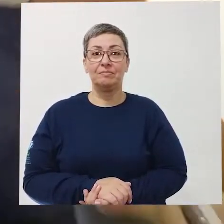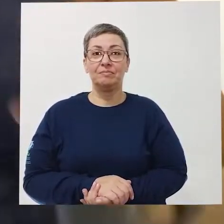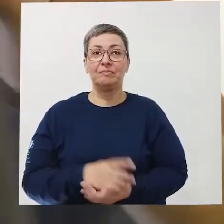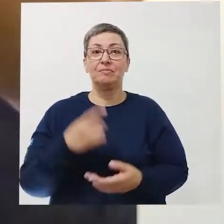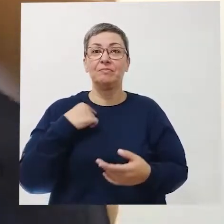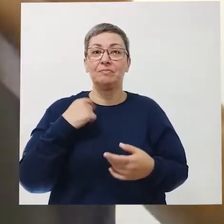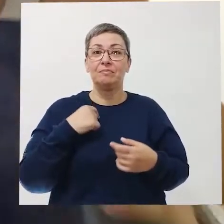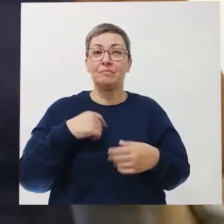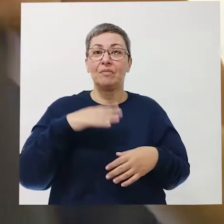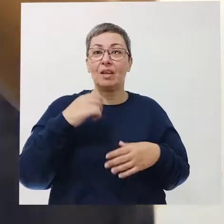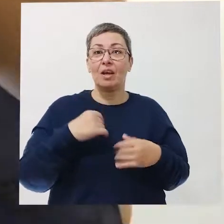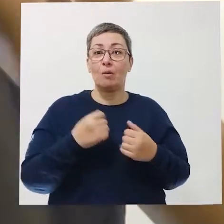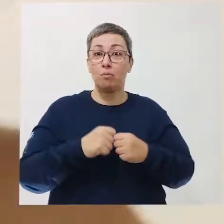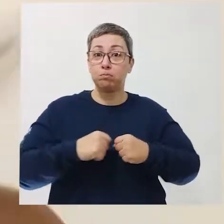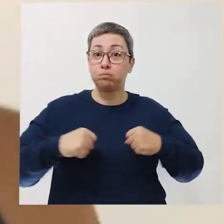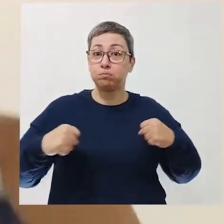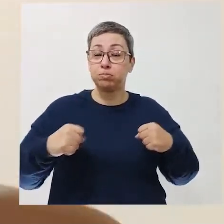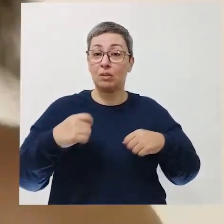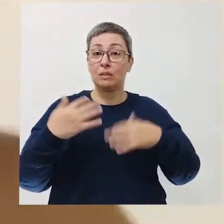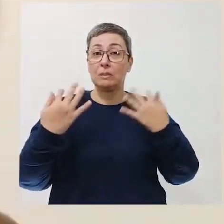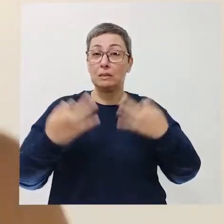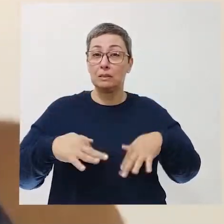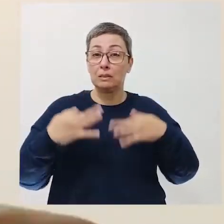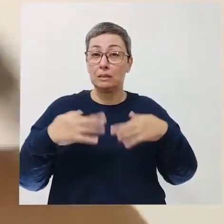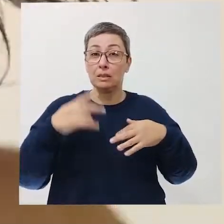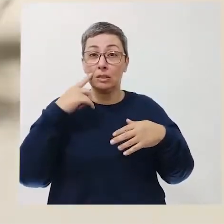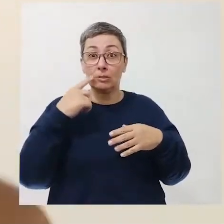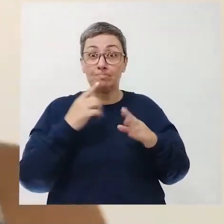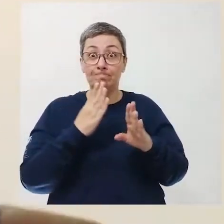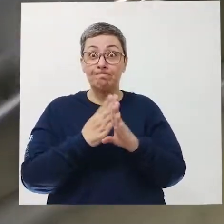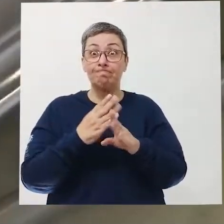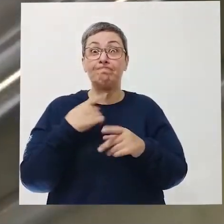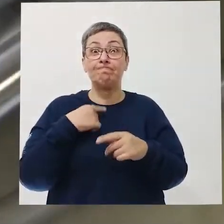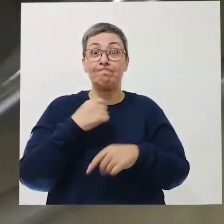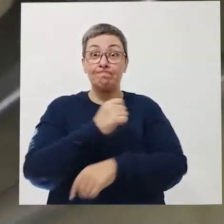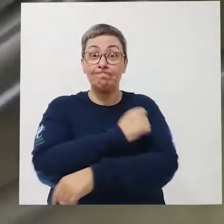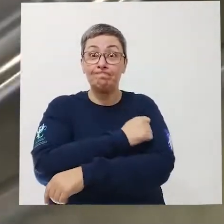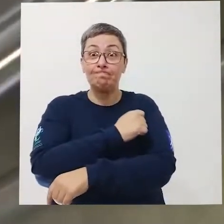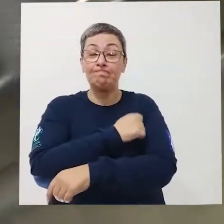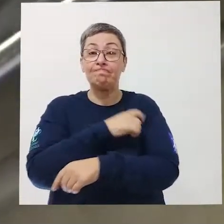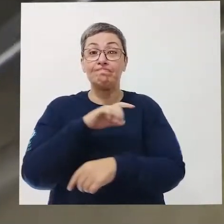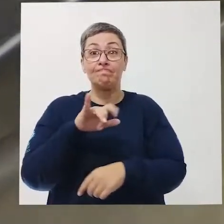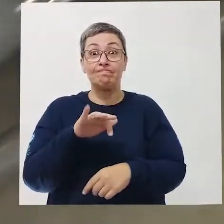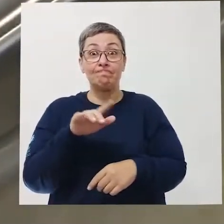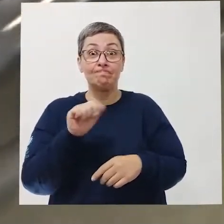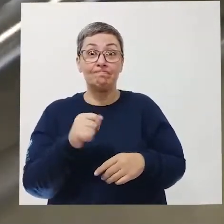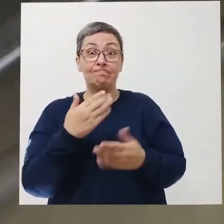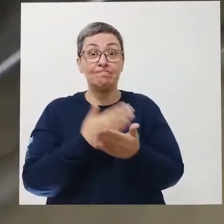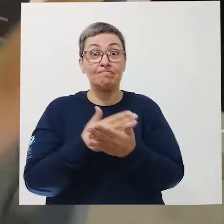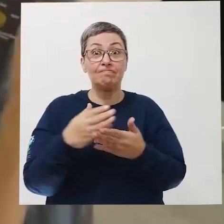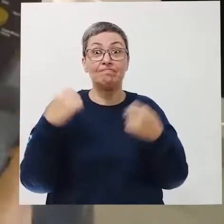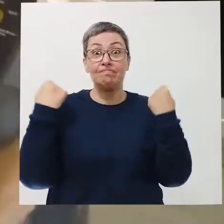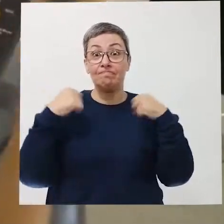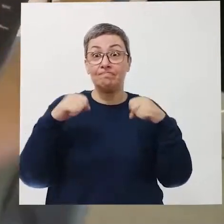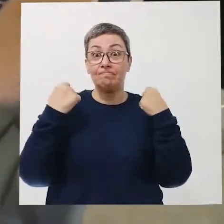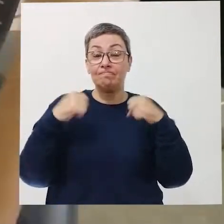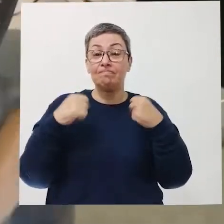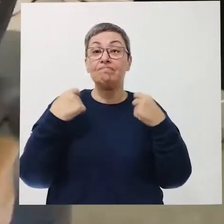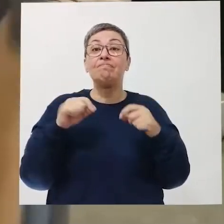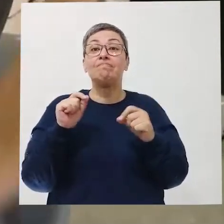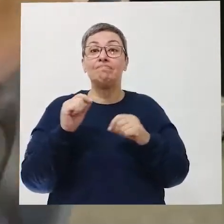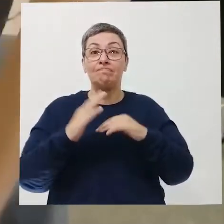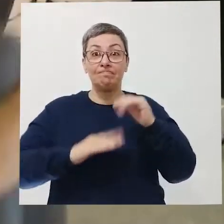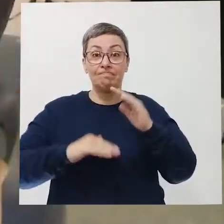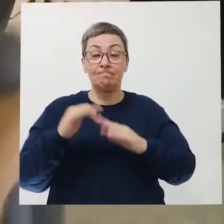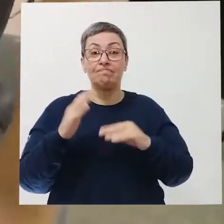O excesso de peso e as dores foram alerta que a estudante Edilânia Borges precisava para começar a prática de uma atividade